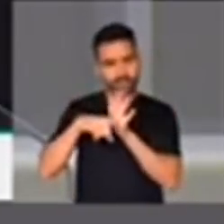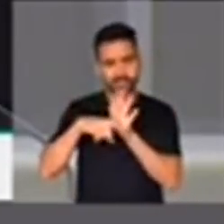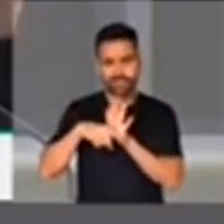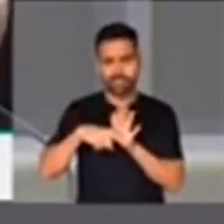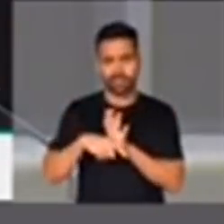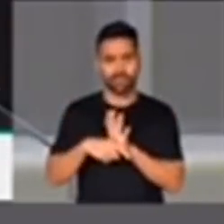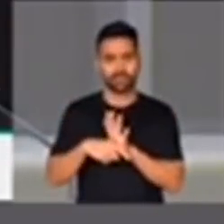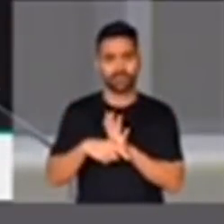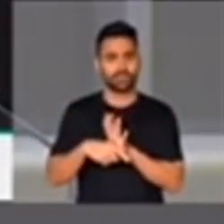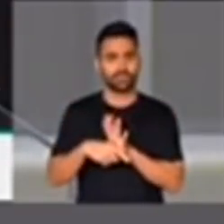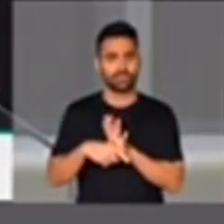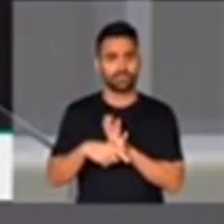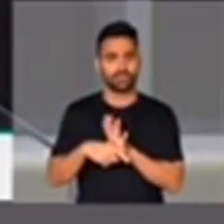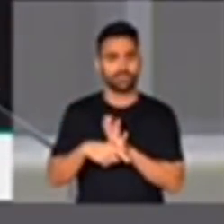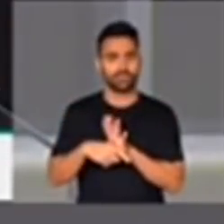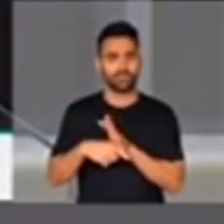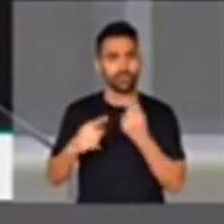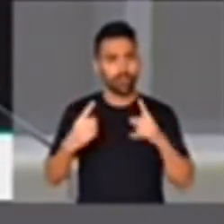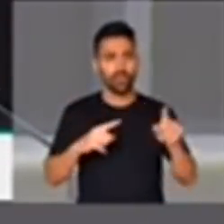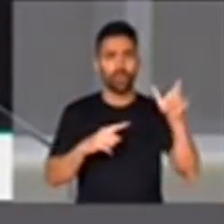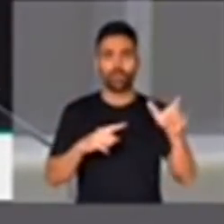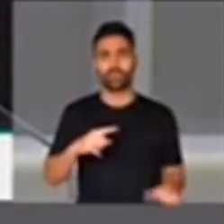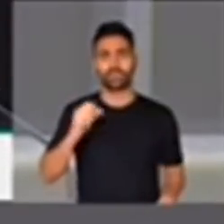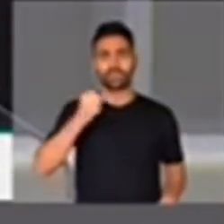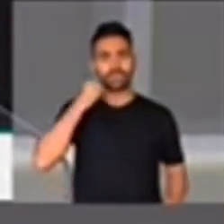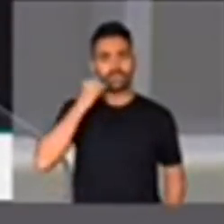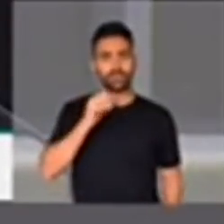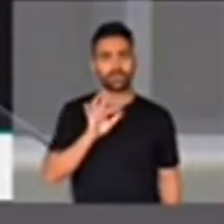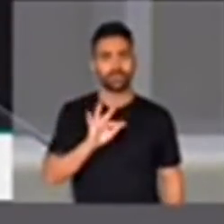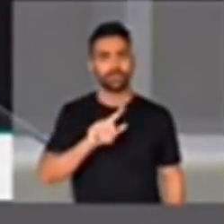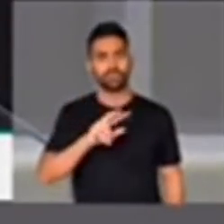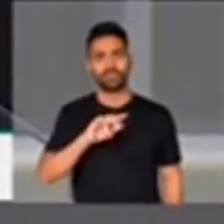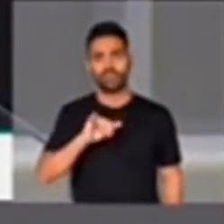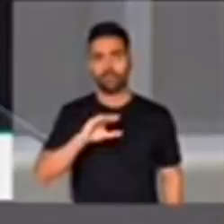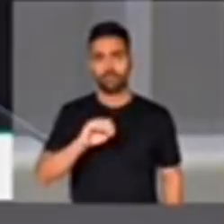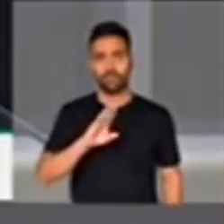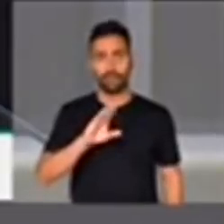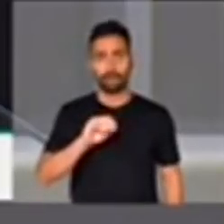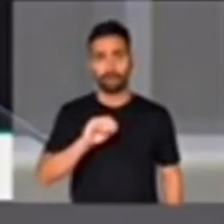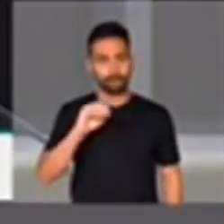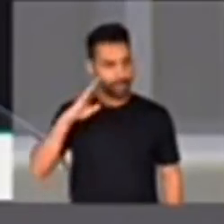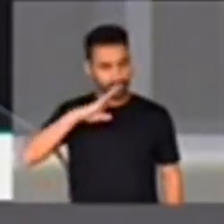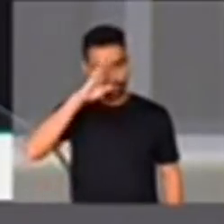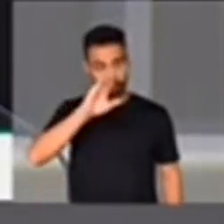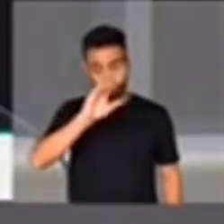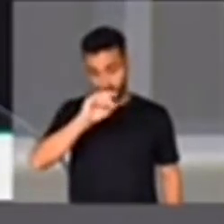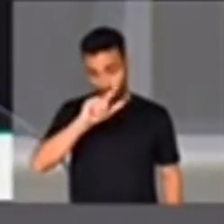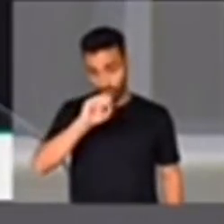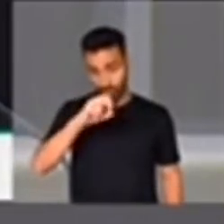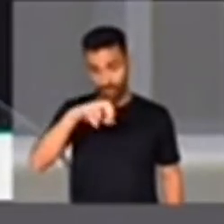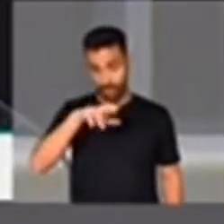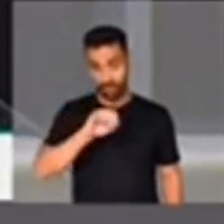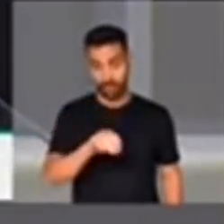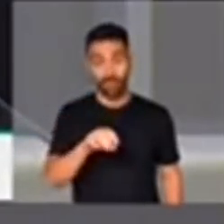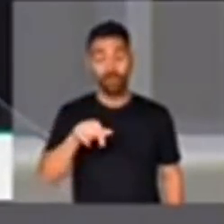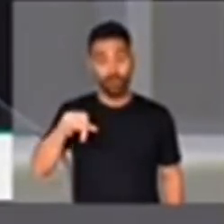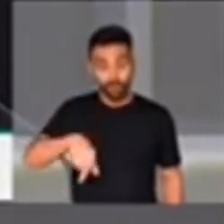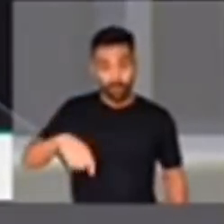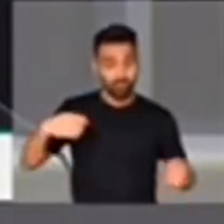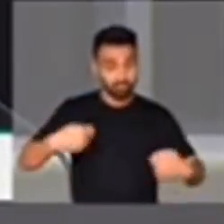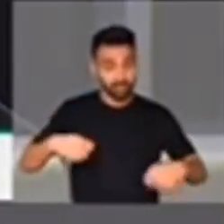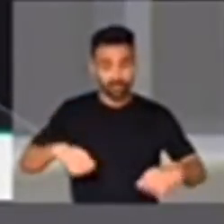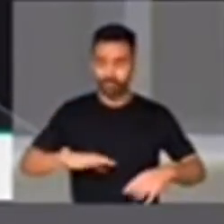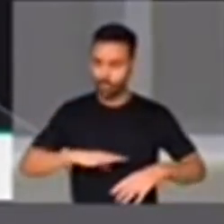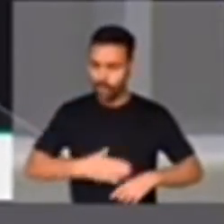sobre esse senador Flávio Bolsonaro. É preciso que aqui nesta casa tenhamos a coragem de defender a